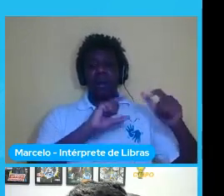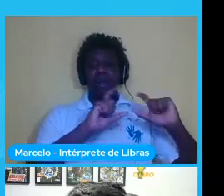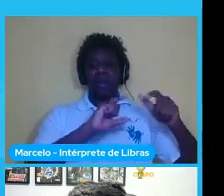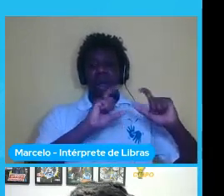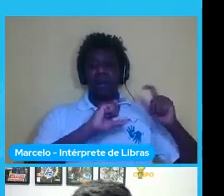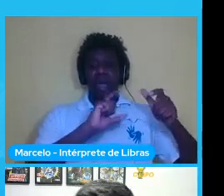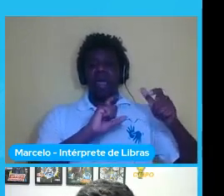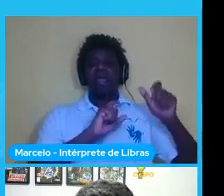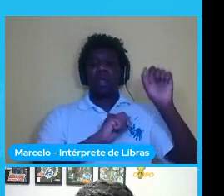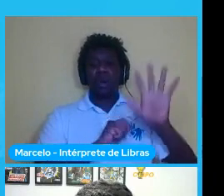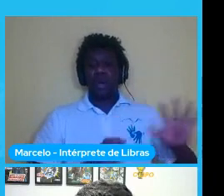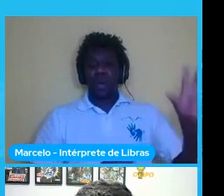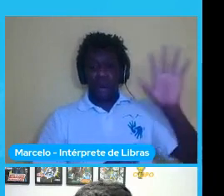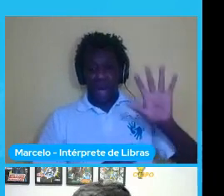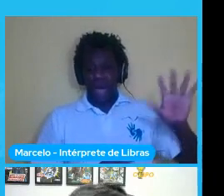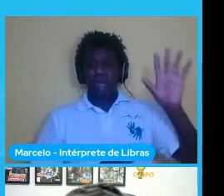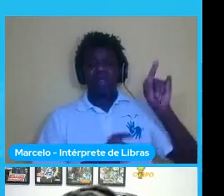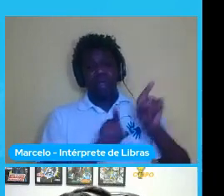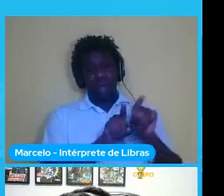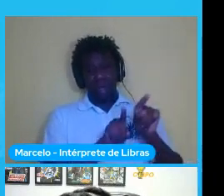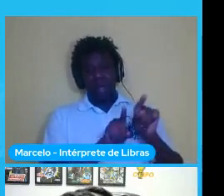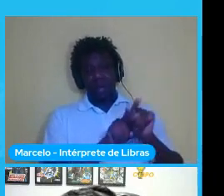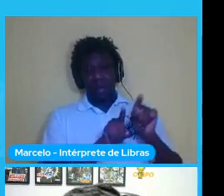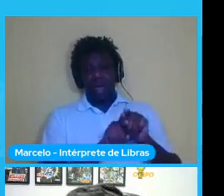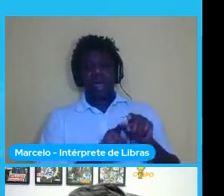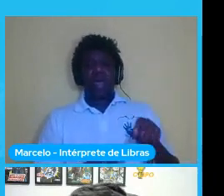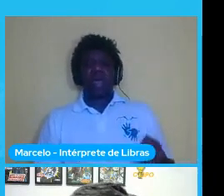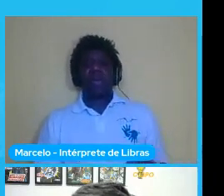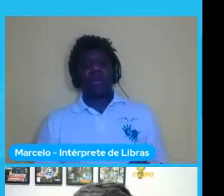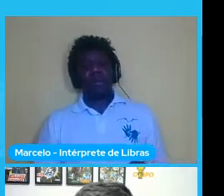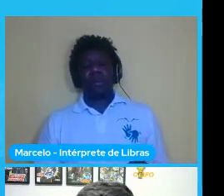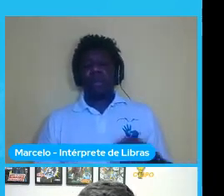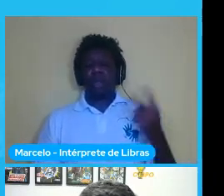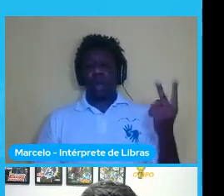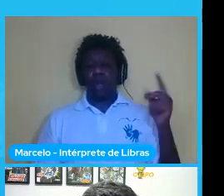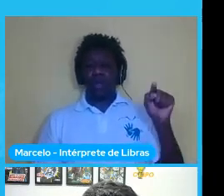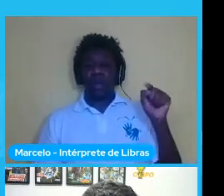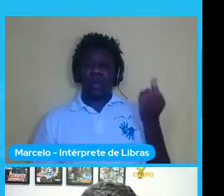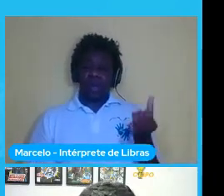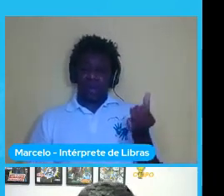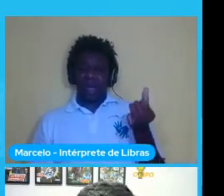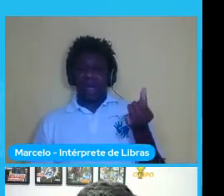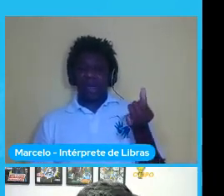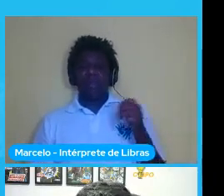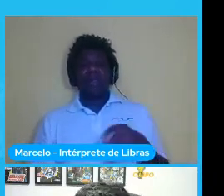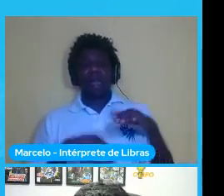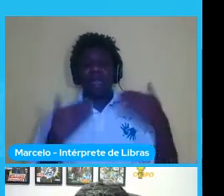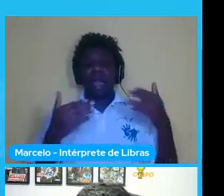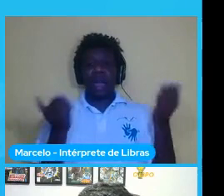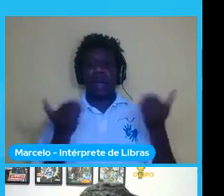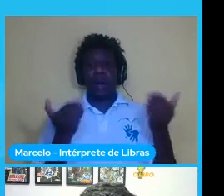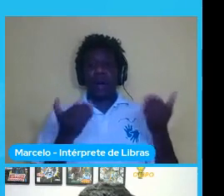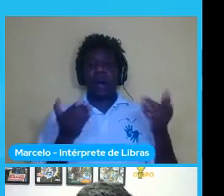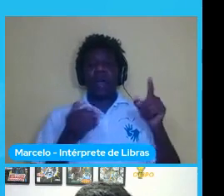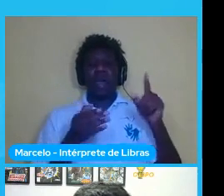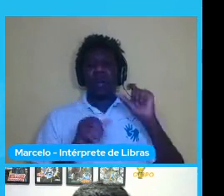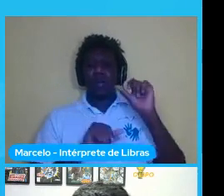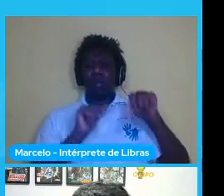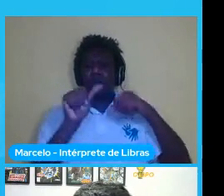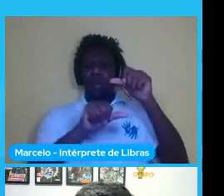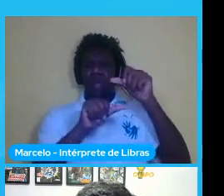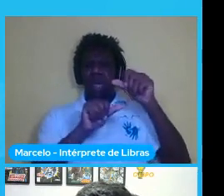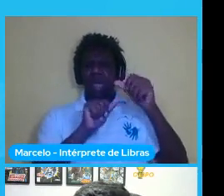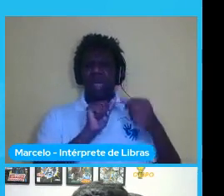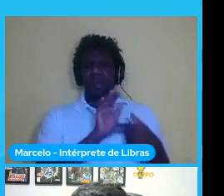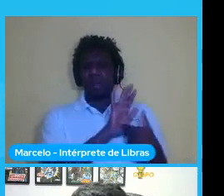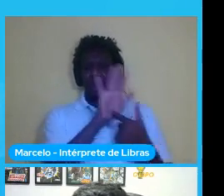o TensorFlow 2.6 aqui na apresentação eu trouxe a ResNet mas na verdade eu terminei mudando já explico um pouco